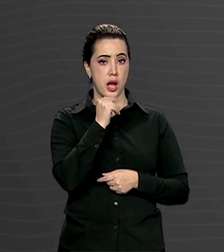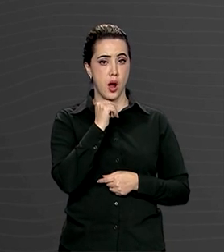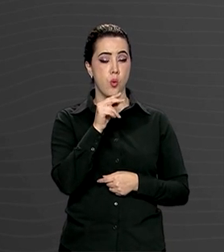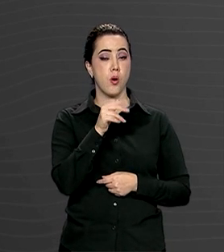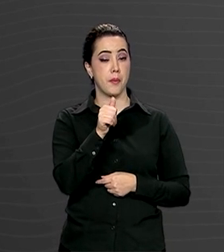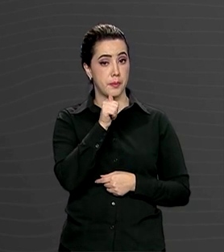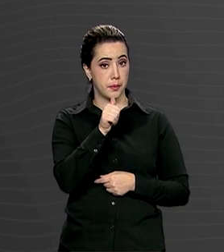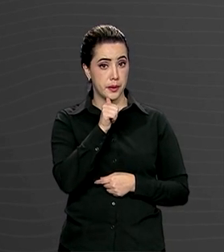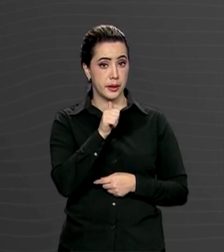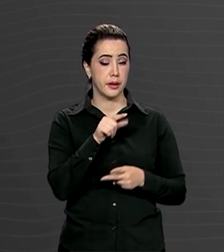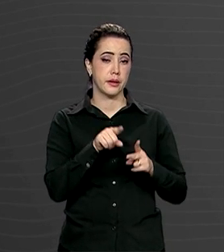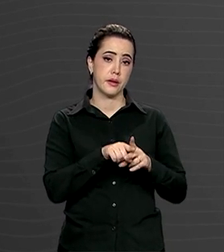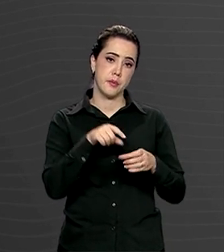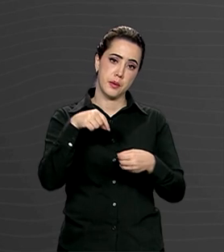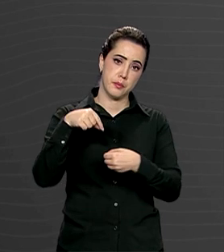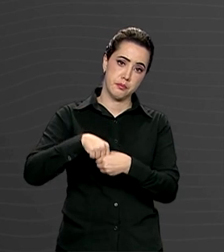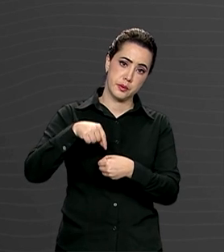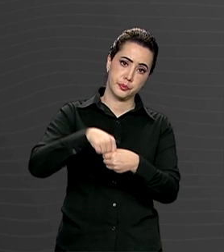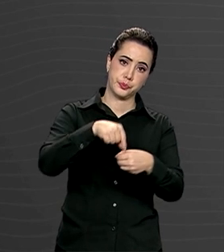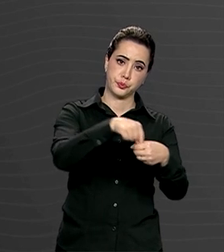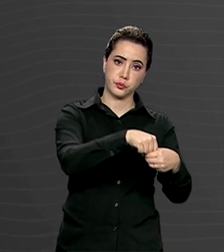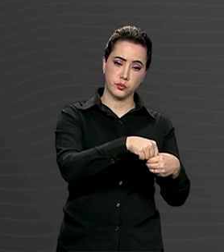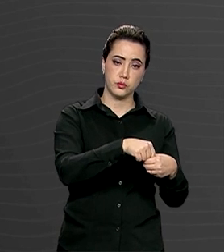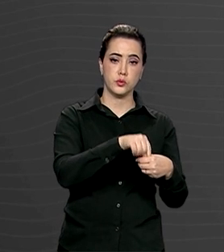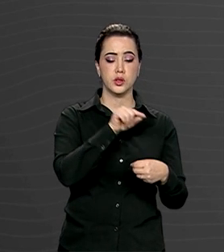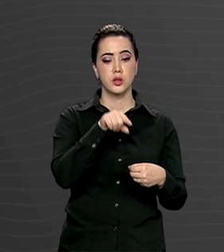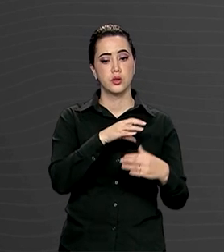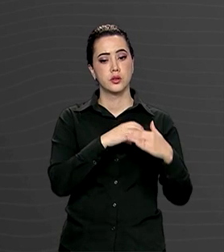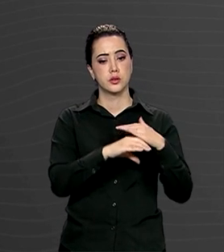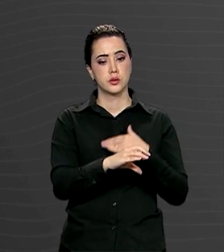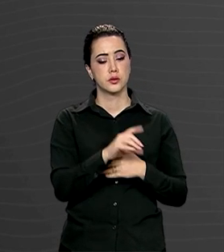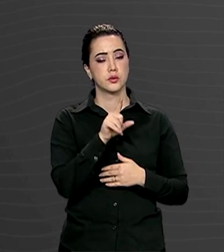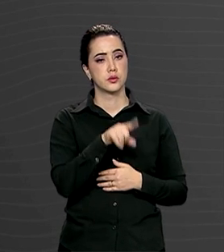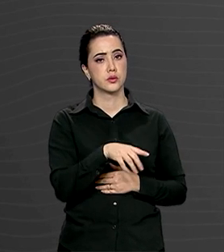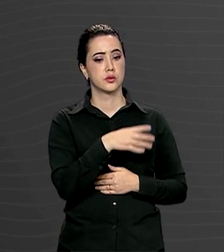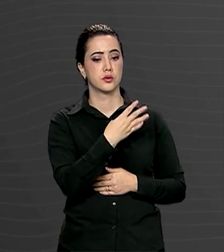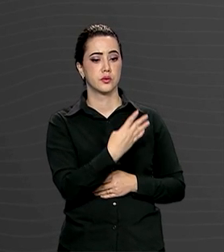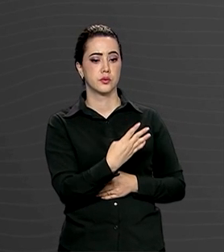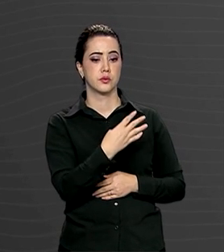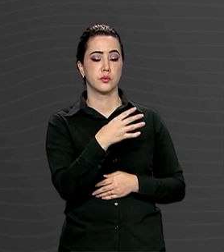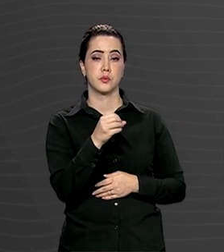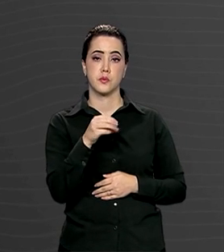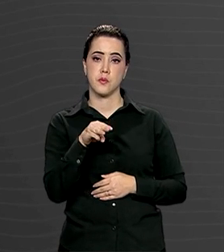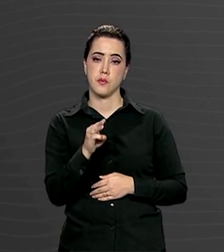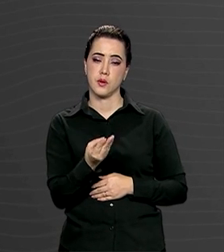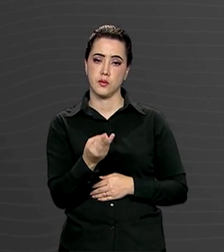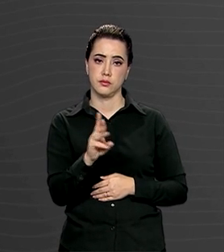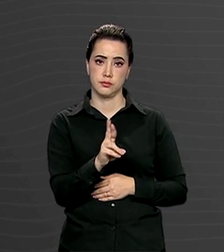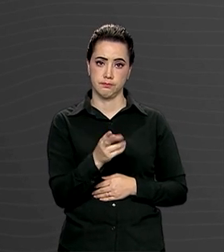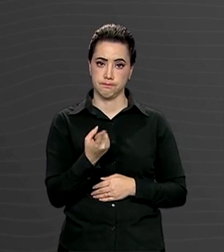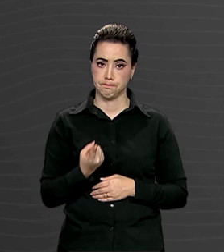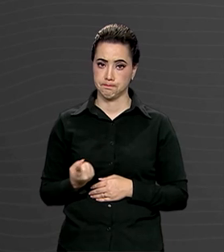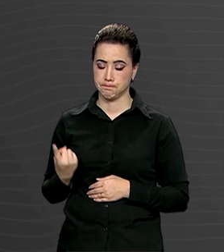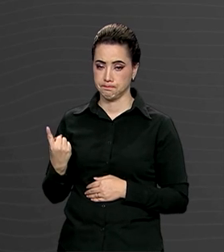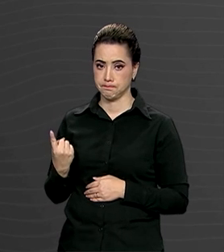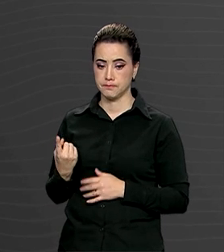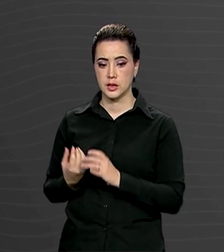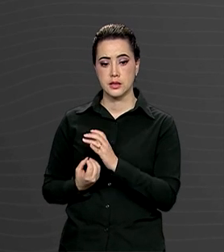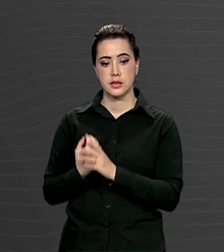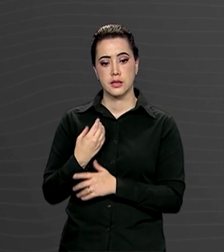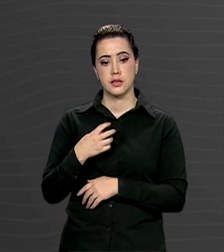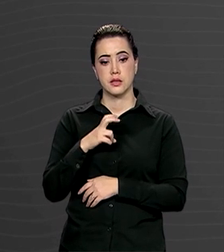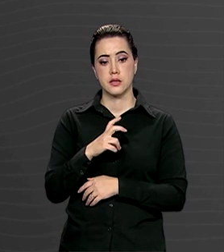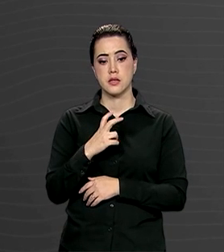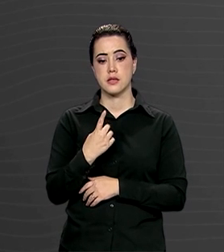consumo e para produção de alimentos. O investimento é de 400 milhões de reais. Serão construídas